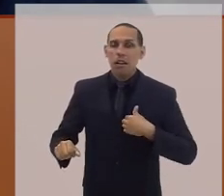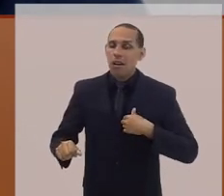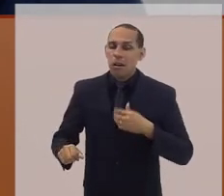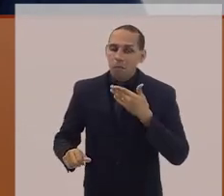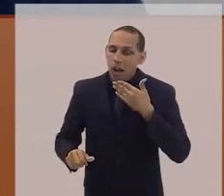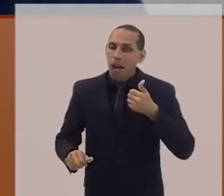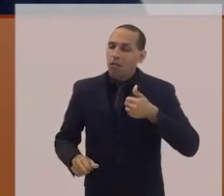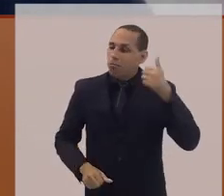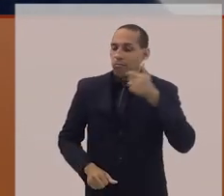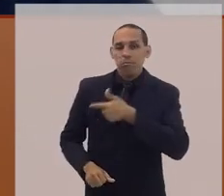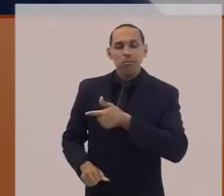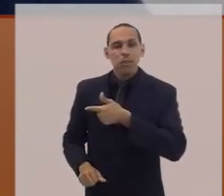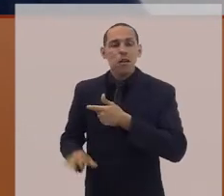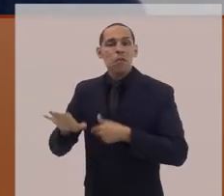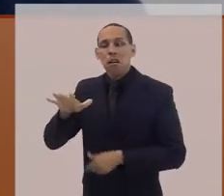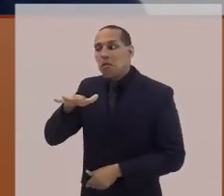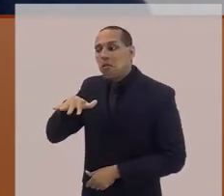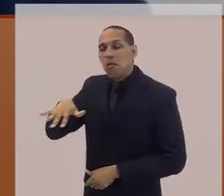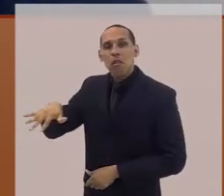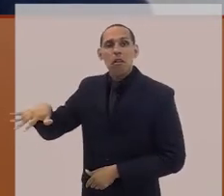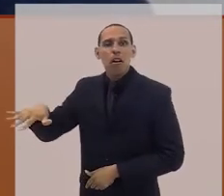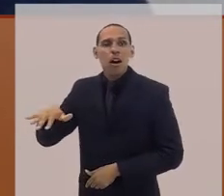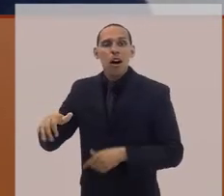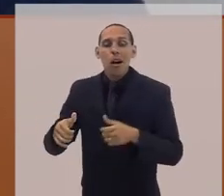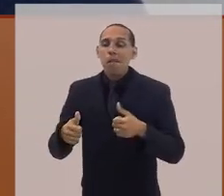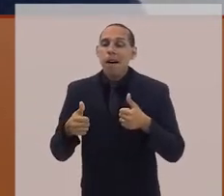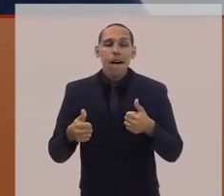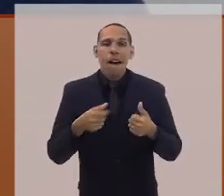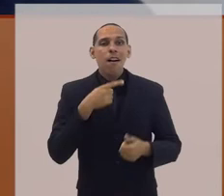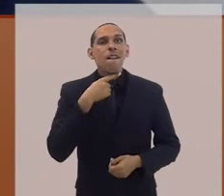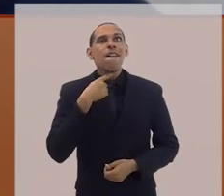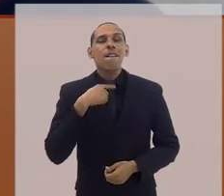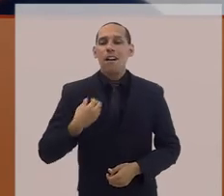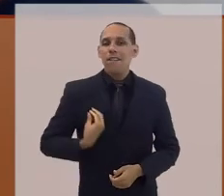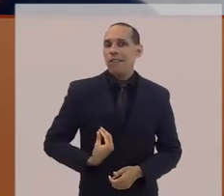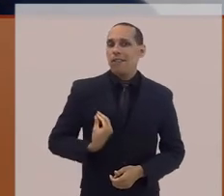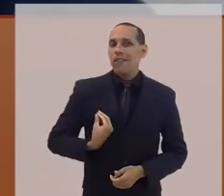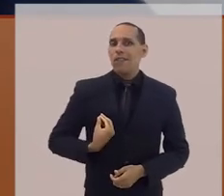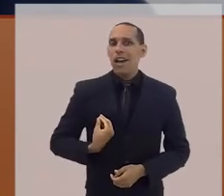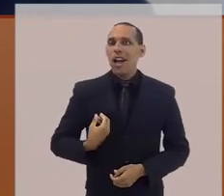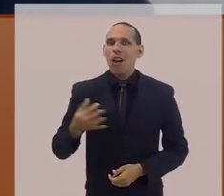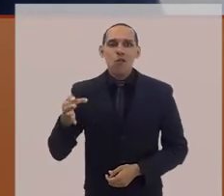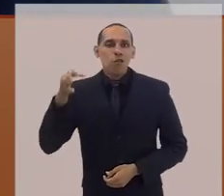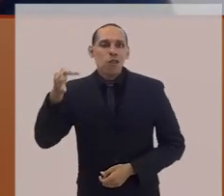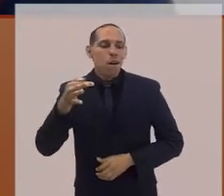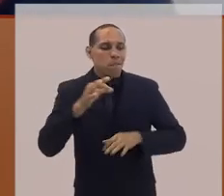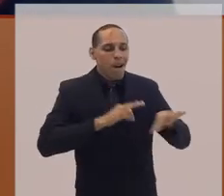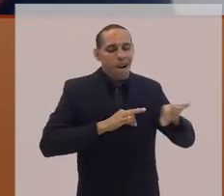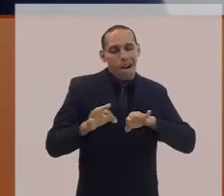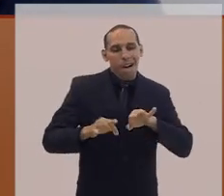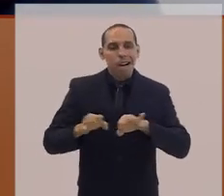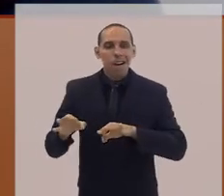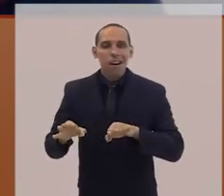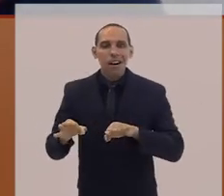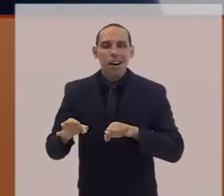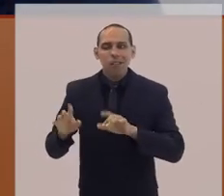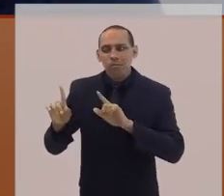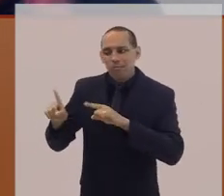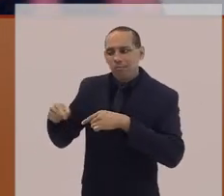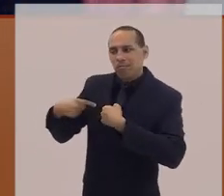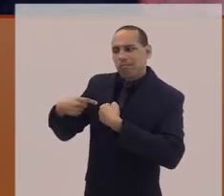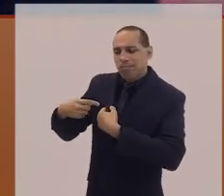pela vida e planejando o futuro. Então, aquilo mexeu muito comigo e eu aprendi também, no caminho,